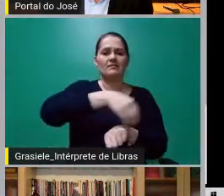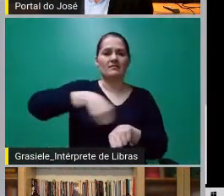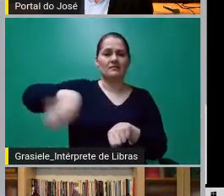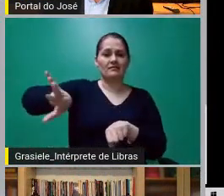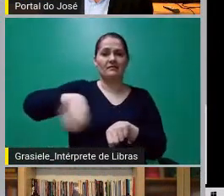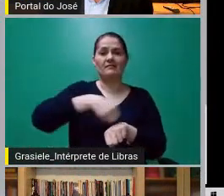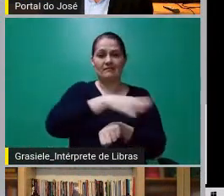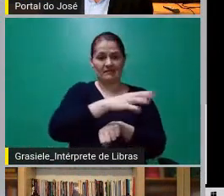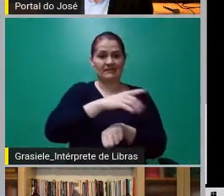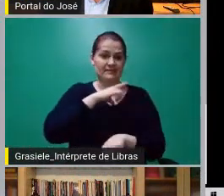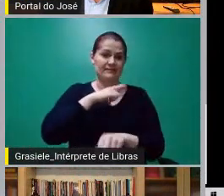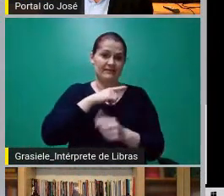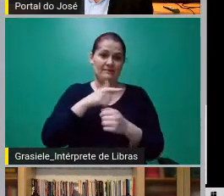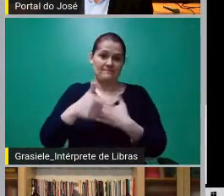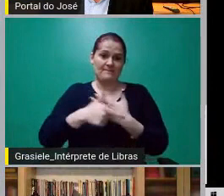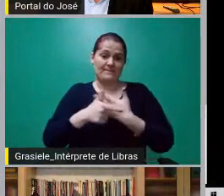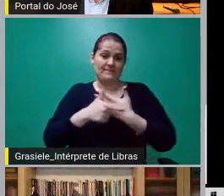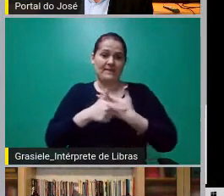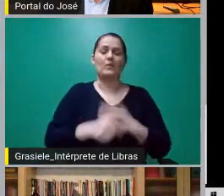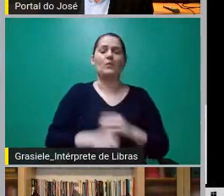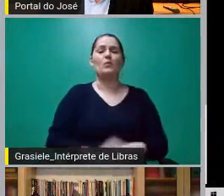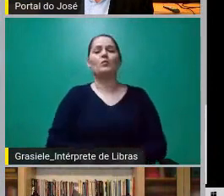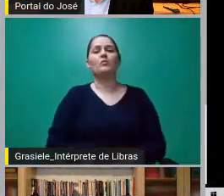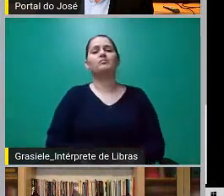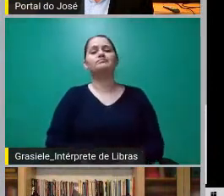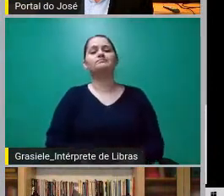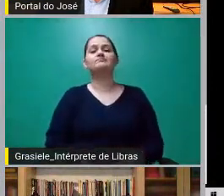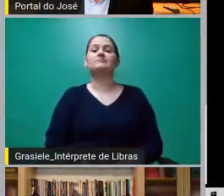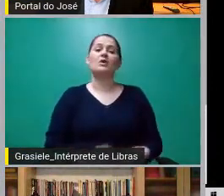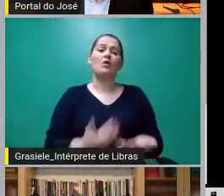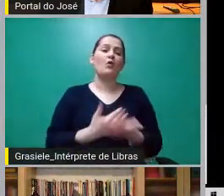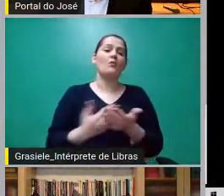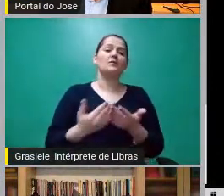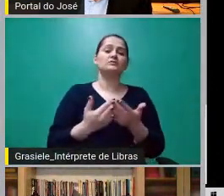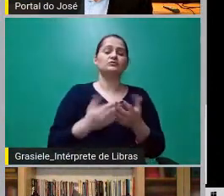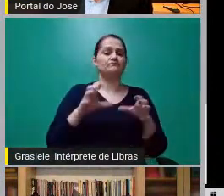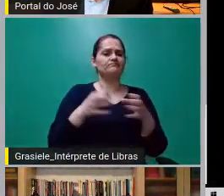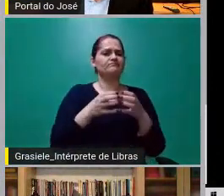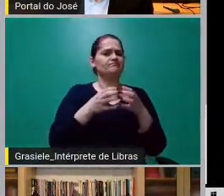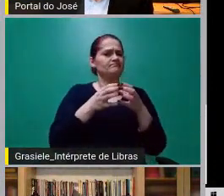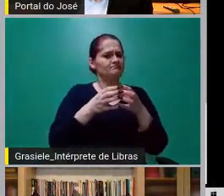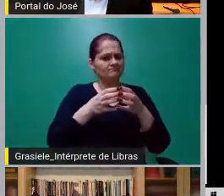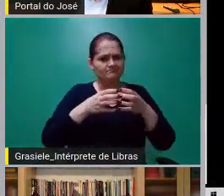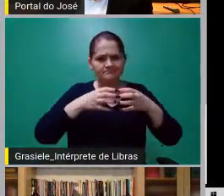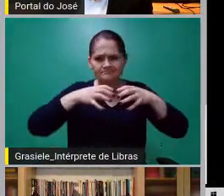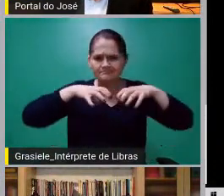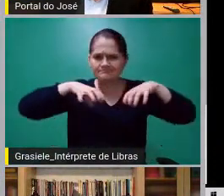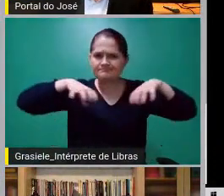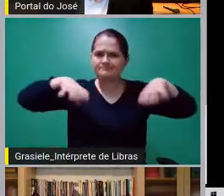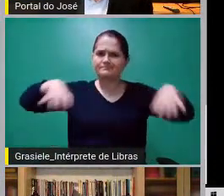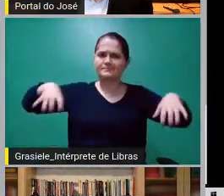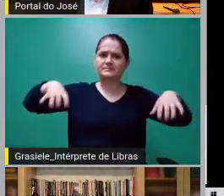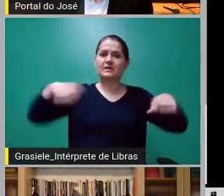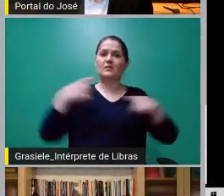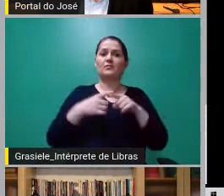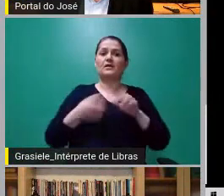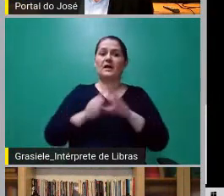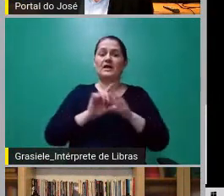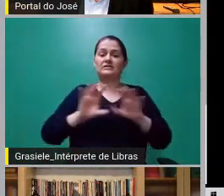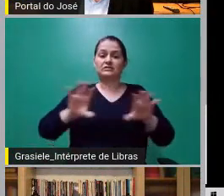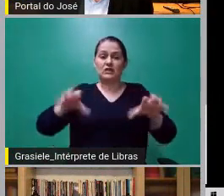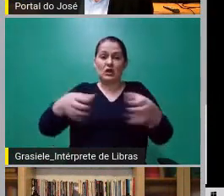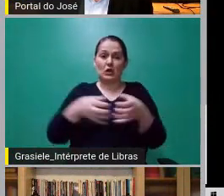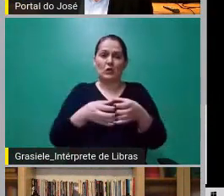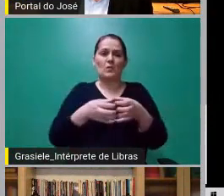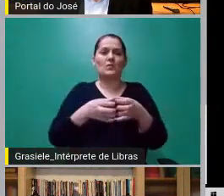Brasil. Isso fosse dividido, havia um núcleo composto por poucas famílias e esse poder de